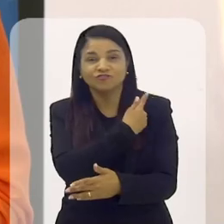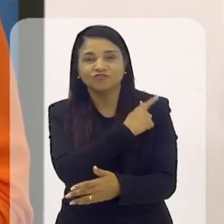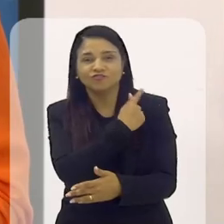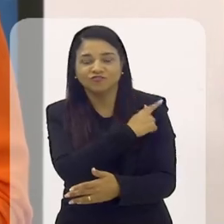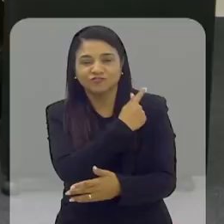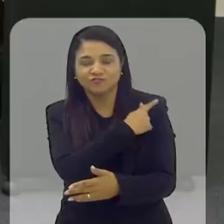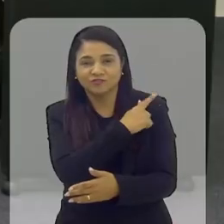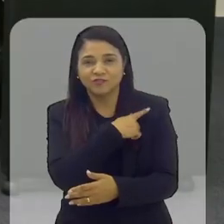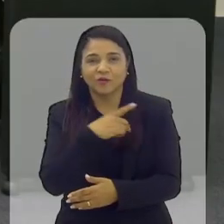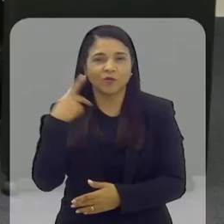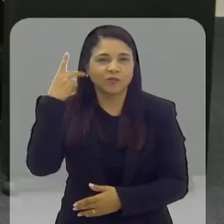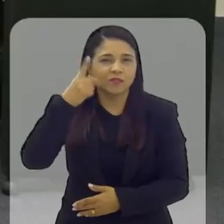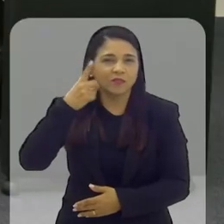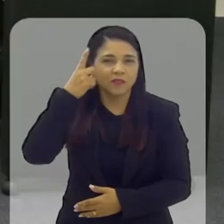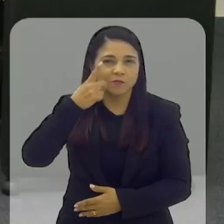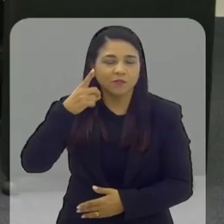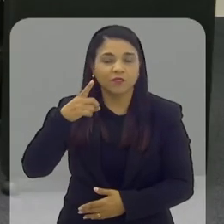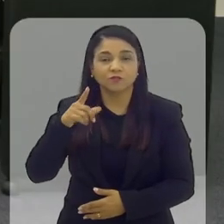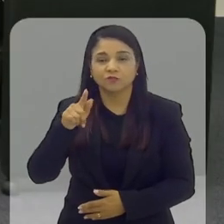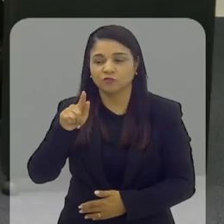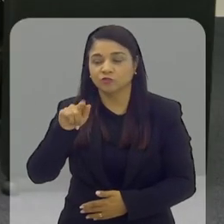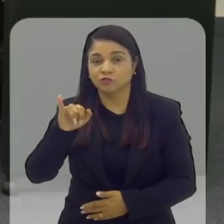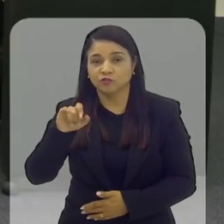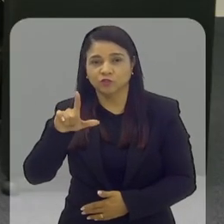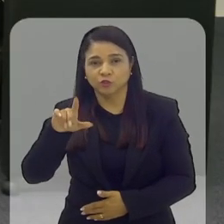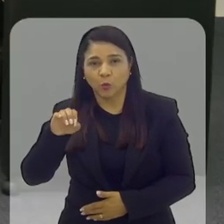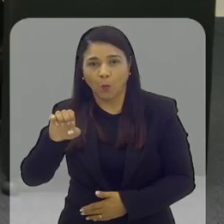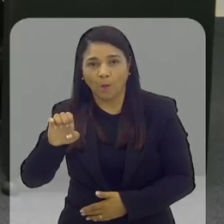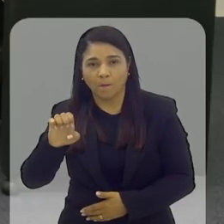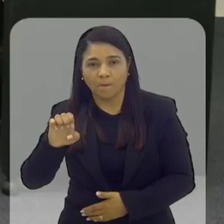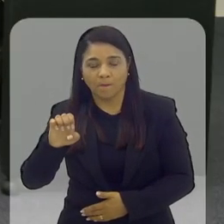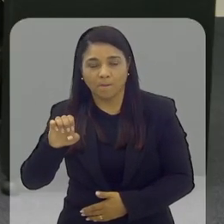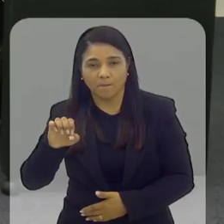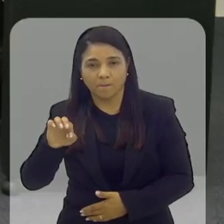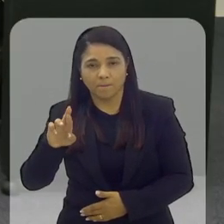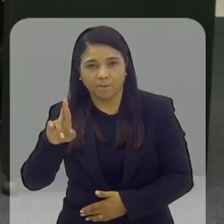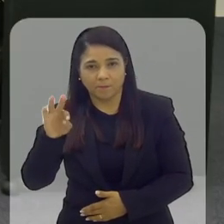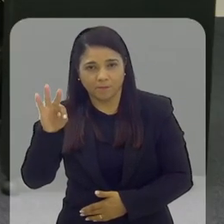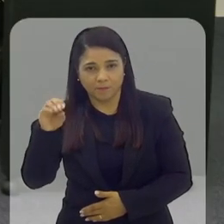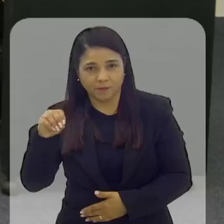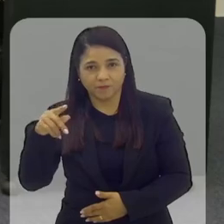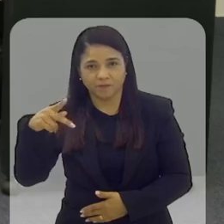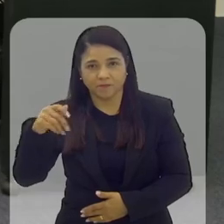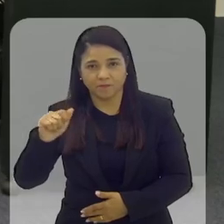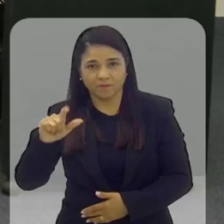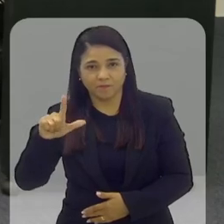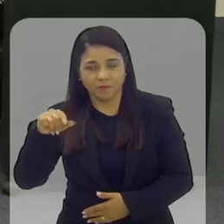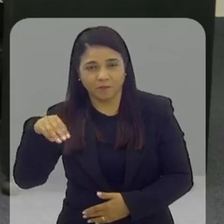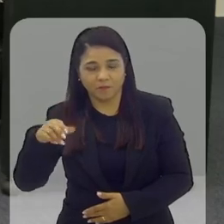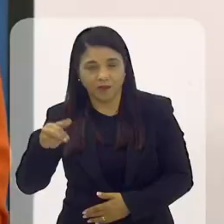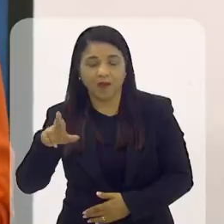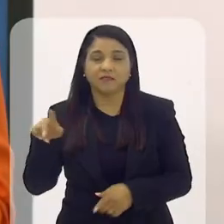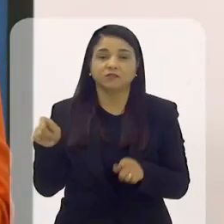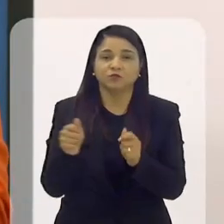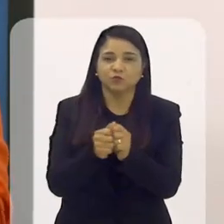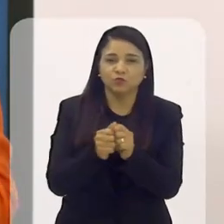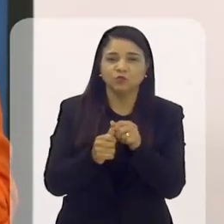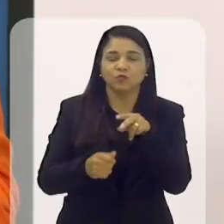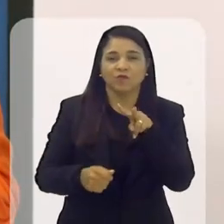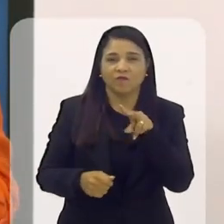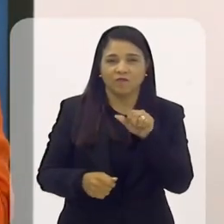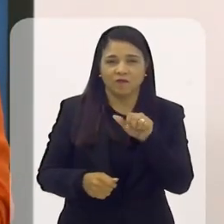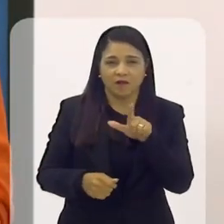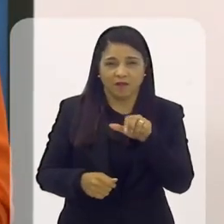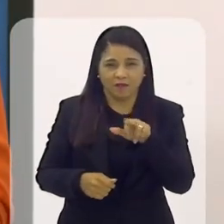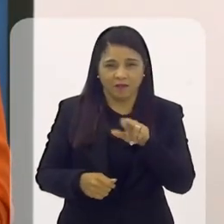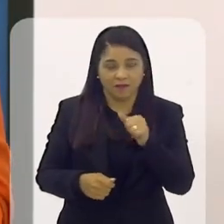na gestão do deputado Gilberto Palmares, que ele ficou à frente da escola, eu e a Valéria, que apareceu aqui na foto, nem